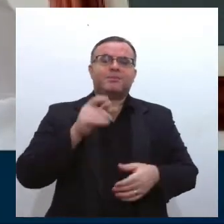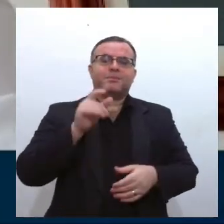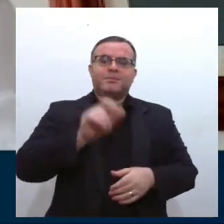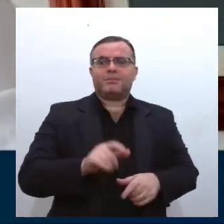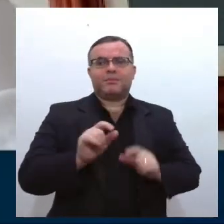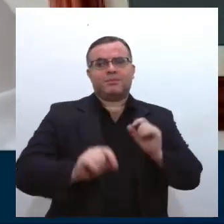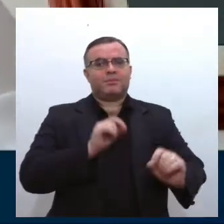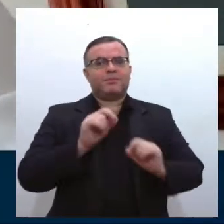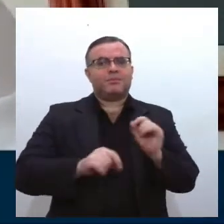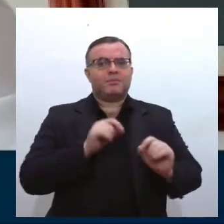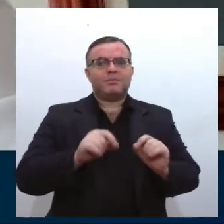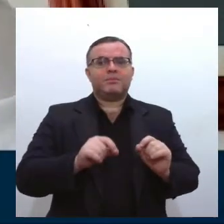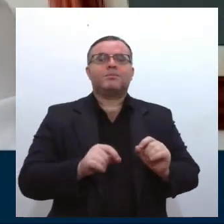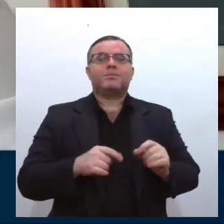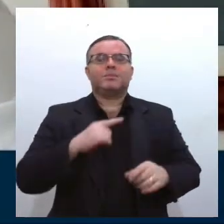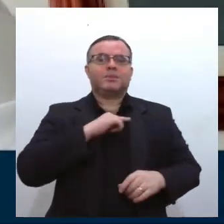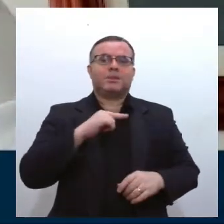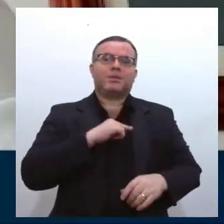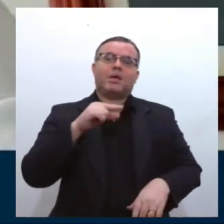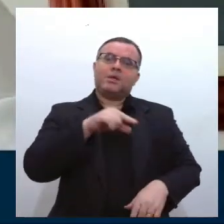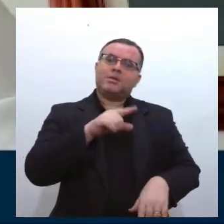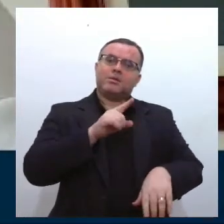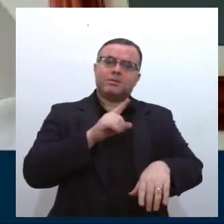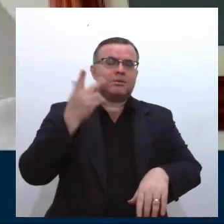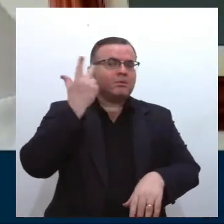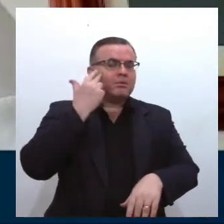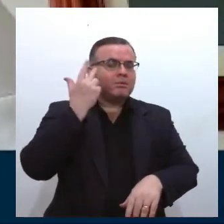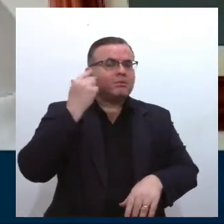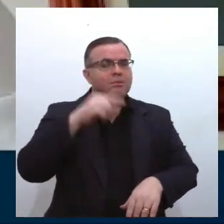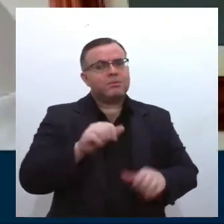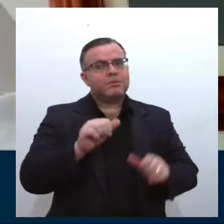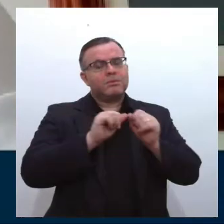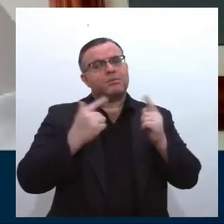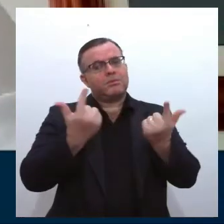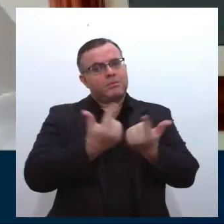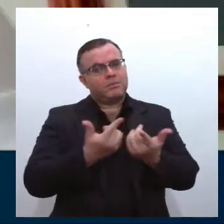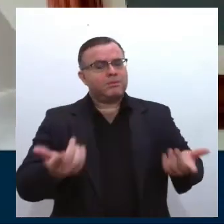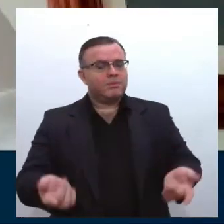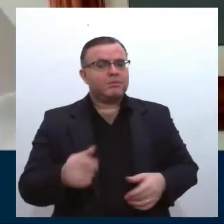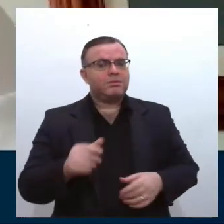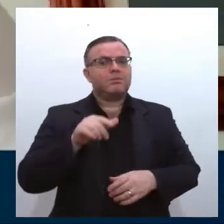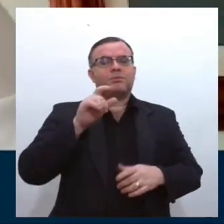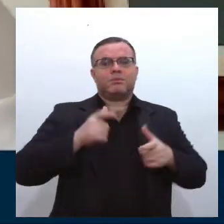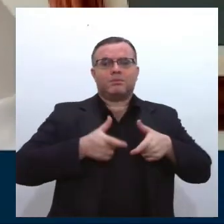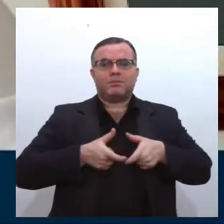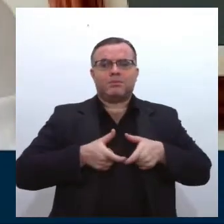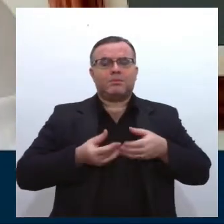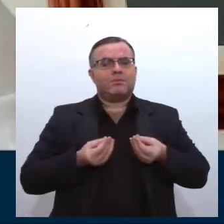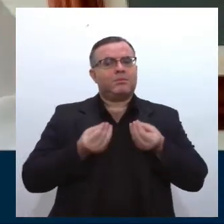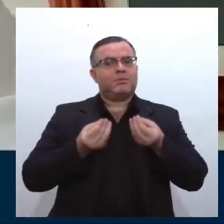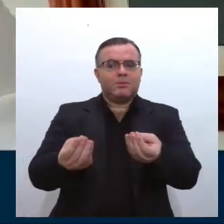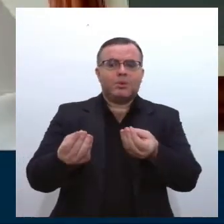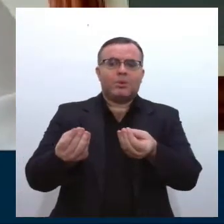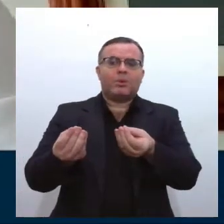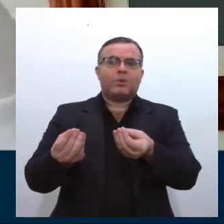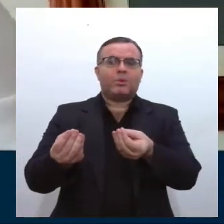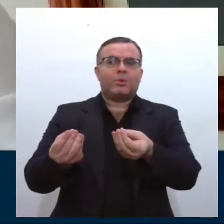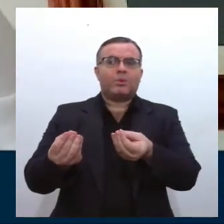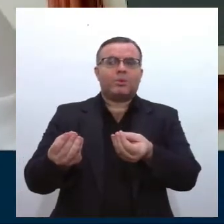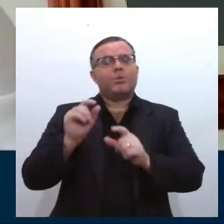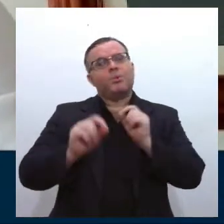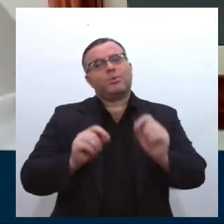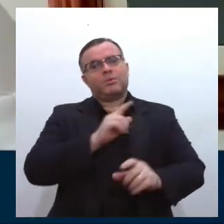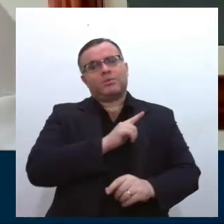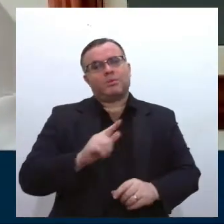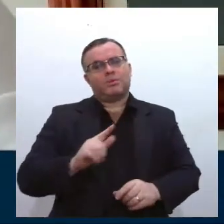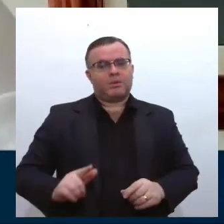que são dadas anualmente pela Assembleia Legislativa. E essa medalha, ela leva o nome do nosso governador,